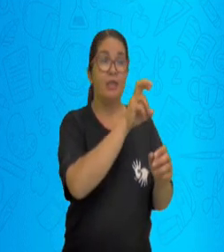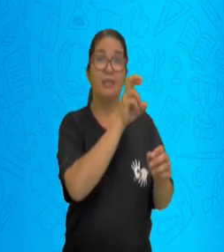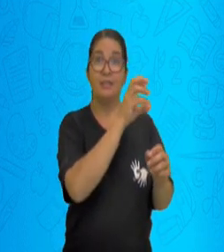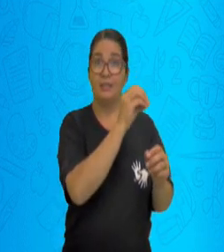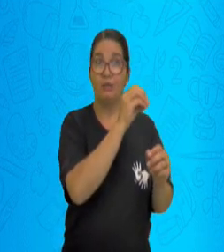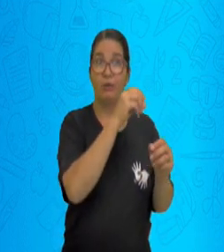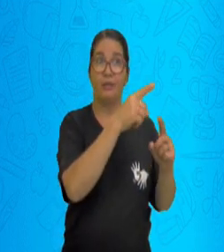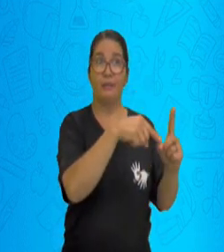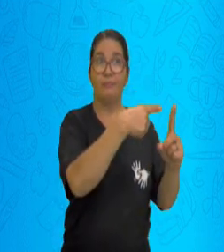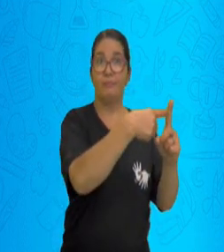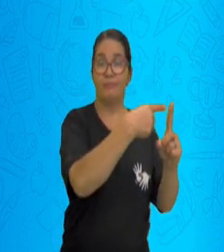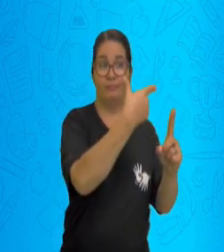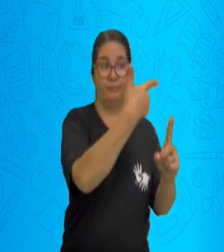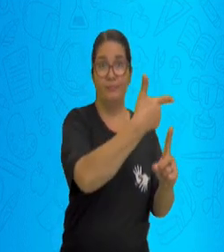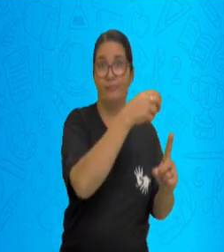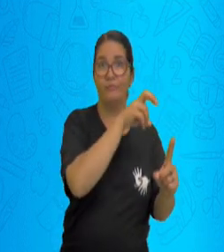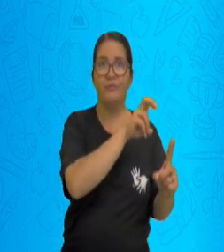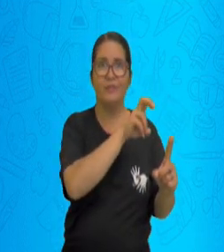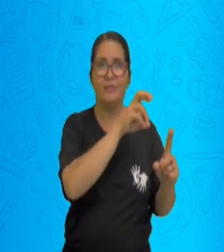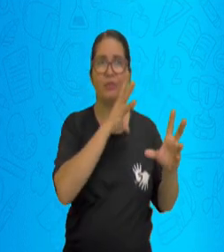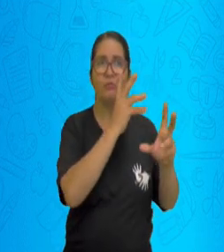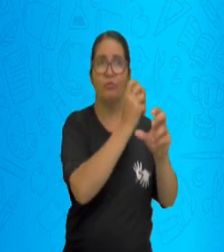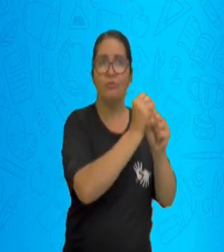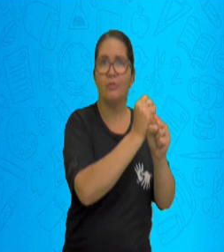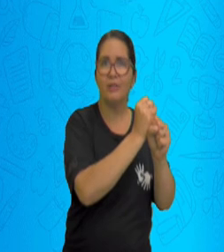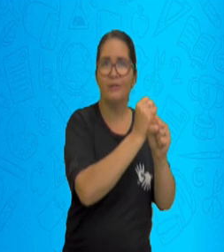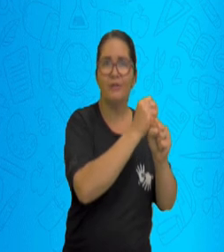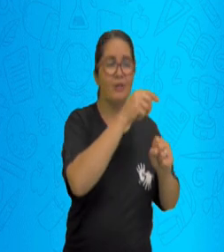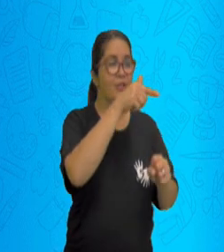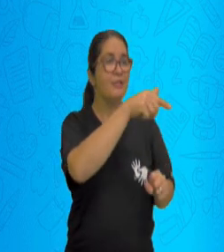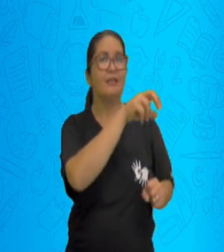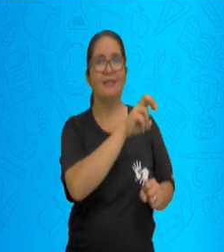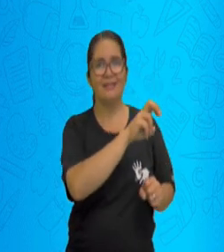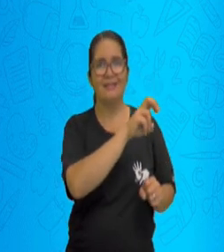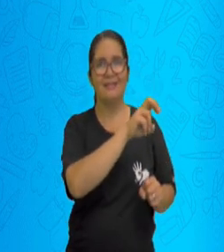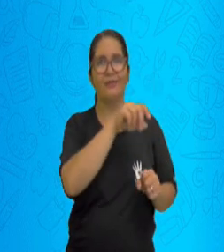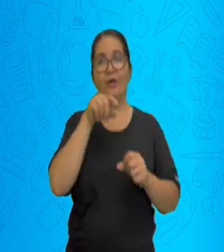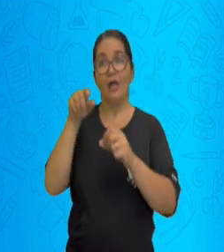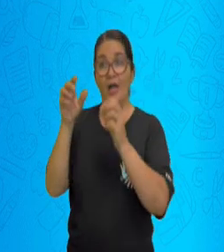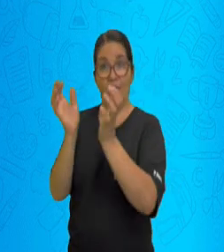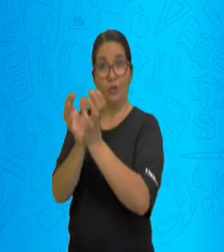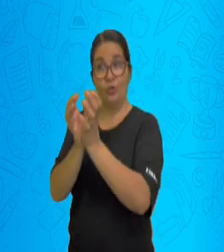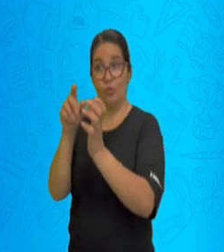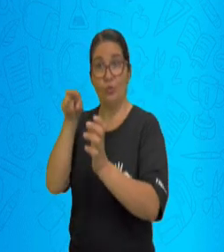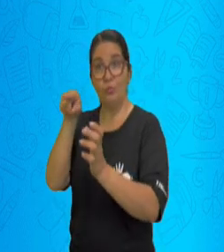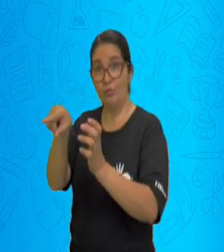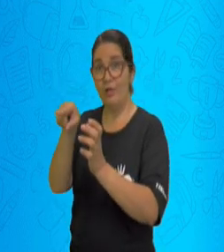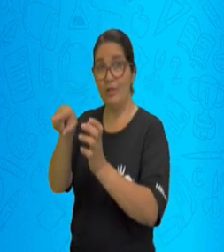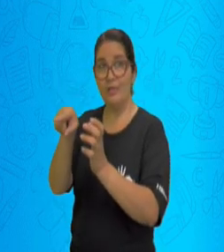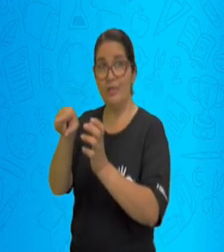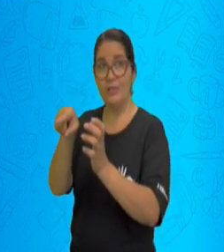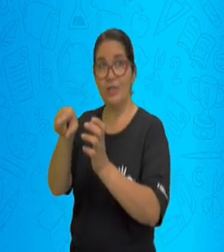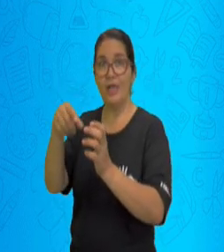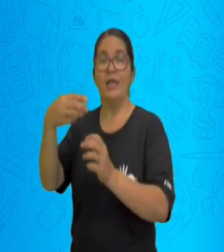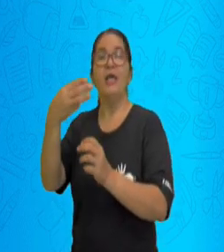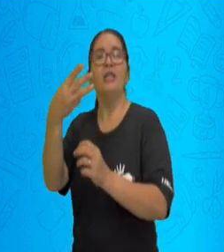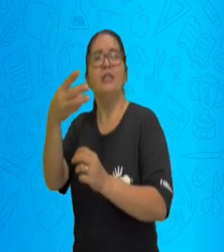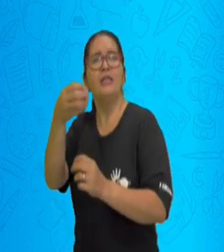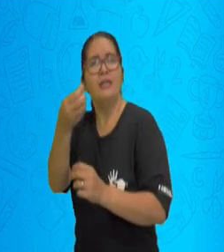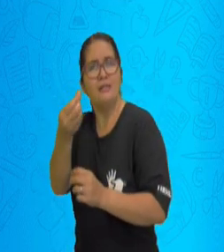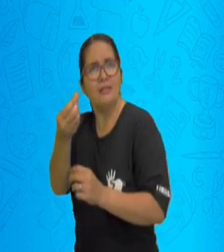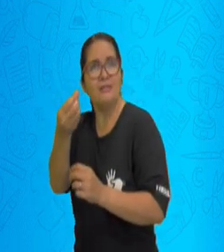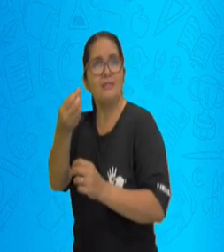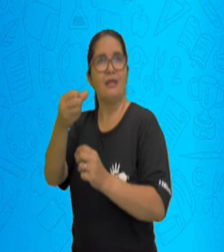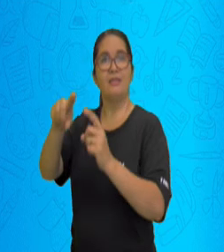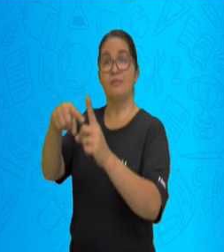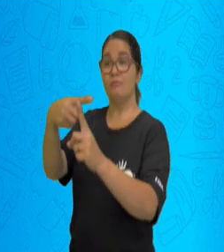39, também é 75 reais. Então, nós descobrimos que, apesar deles terem ganhado diferentes valores do tio